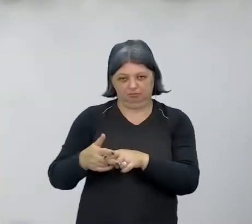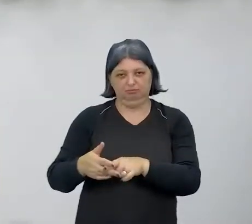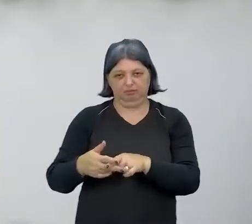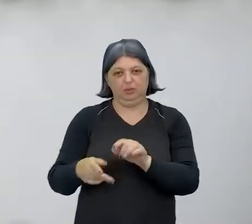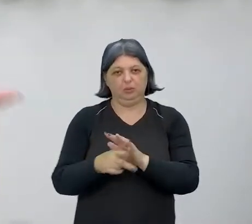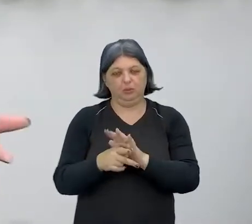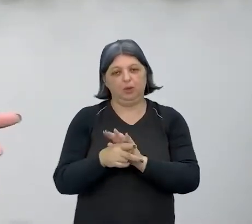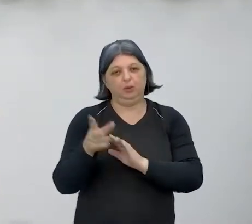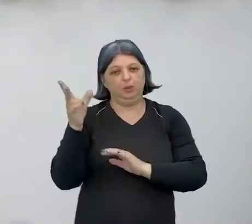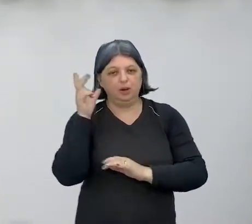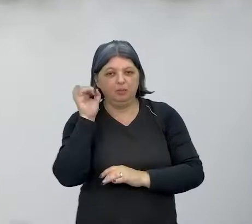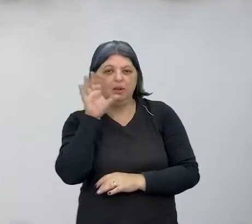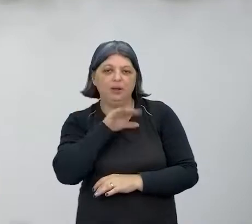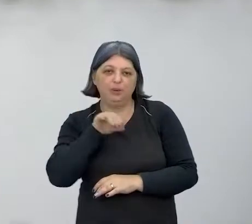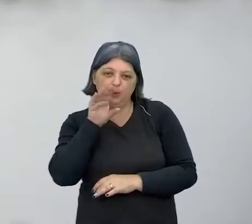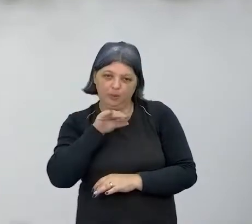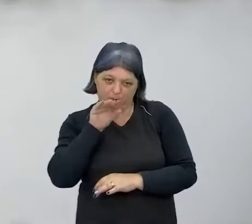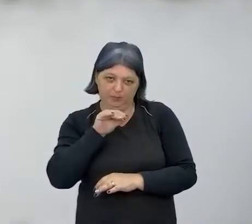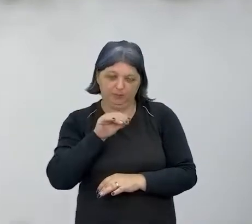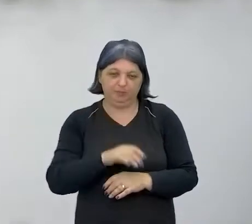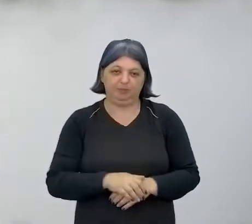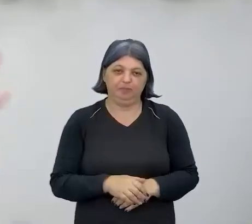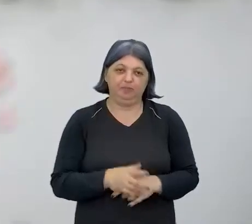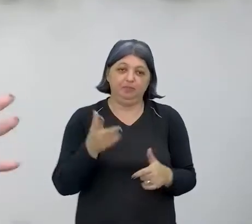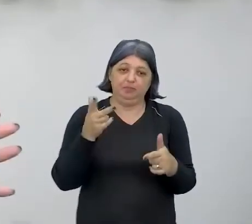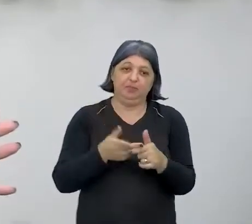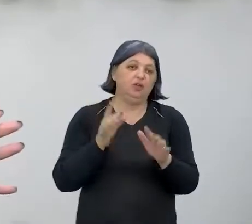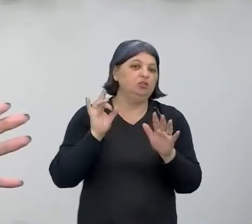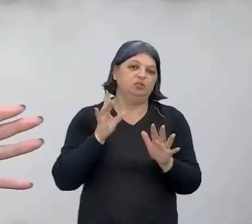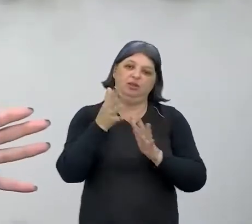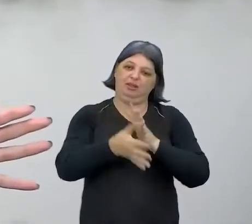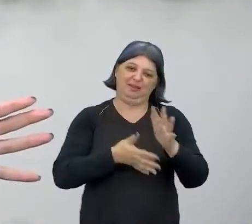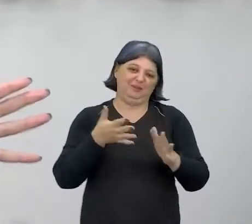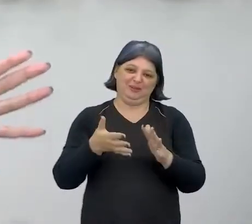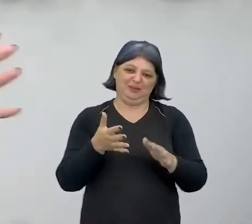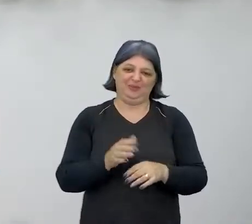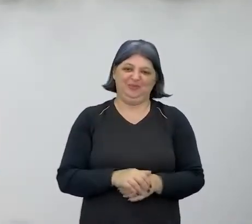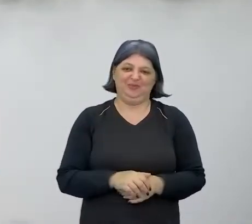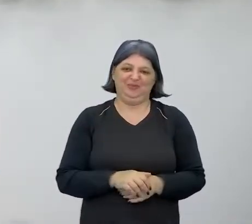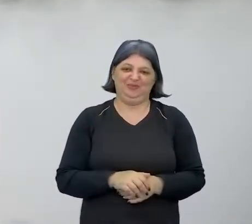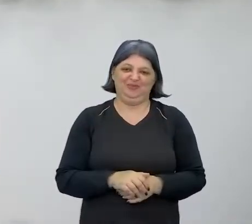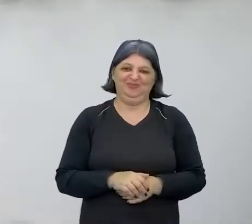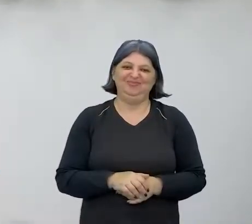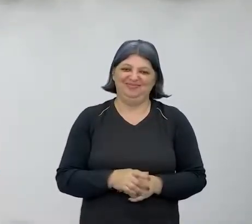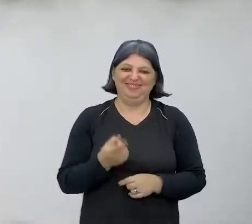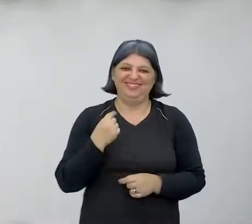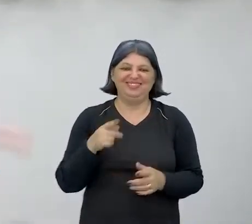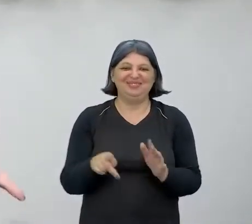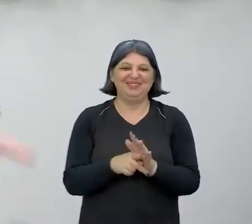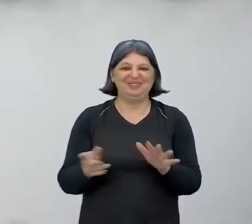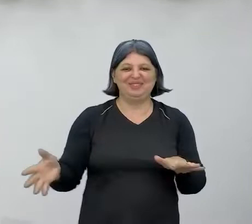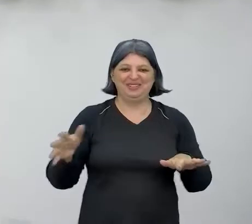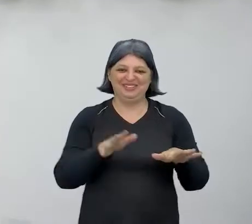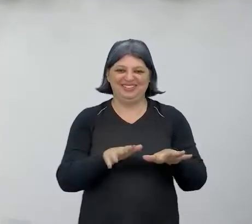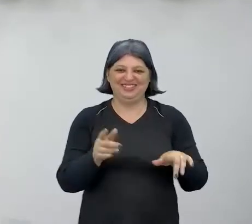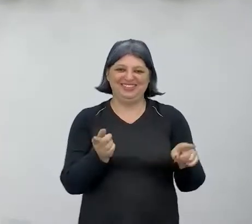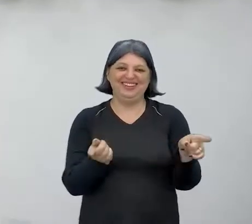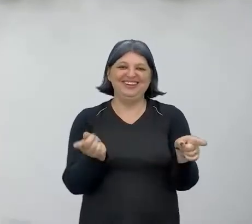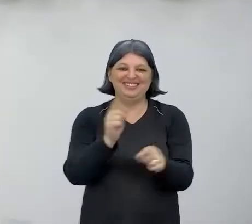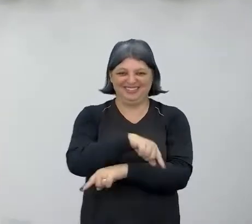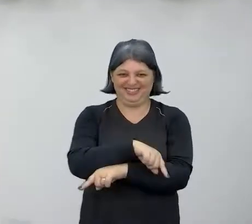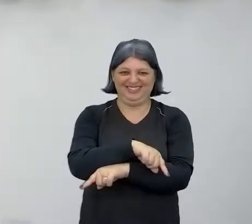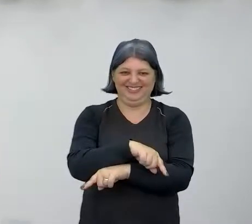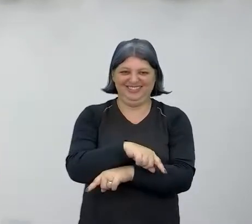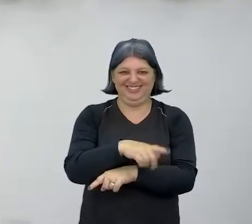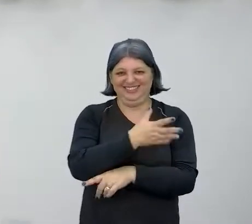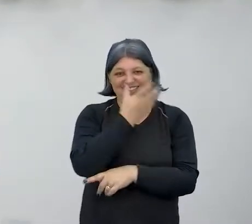áudio com voz, né? Nos vídeos. Mas até então ele era só libras. Entendi. Você vê uma inclusão às avessas, né? Você pensa na minoria e esquece da